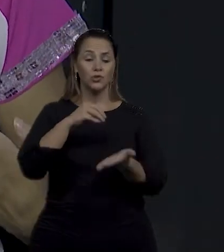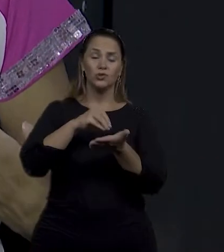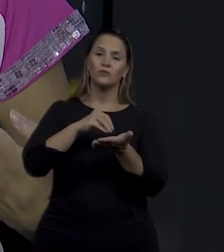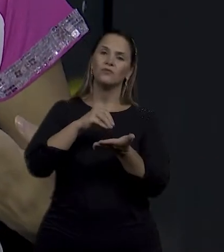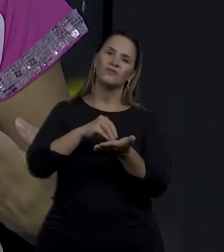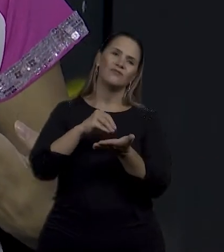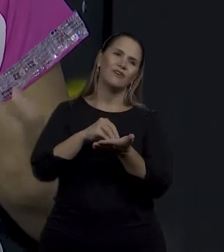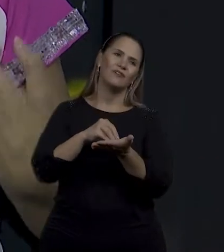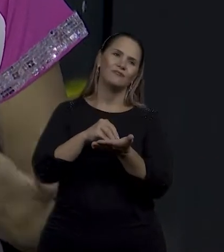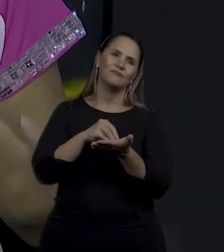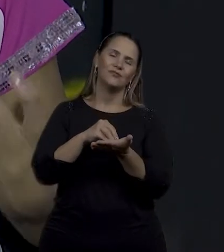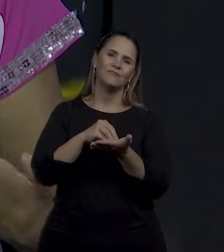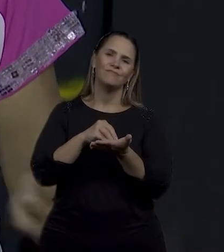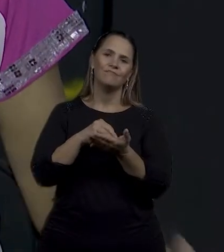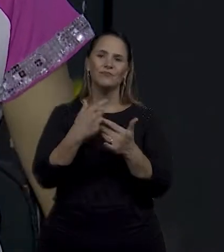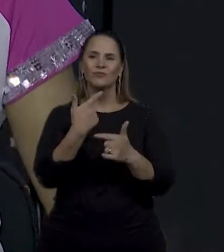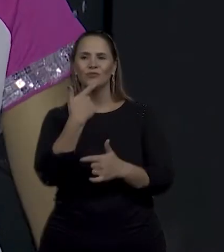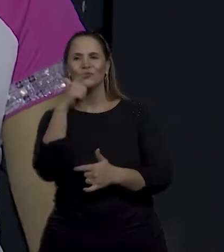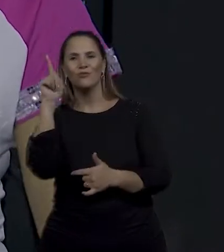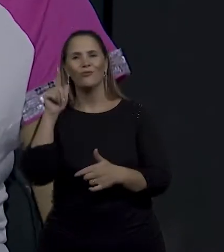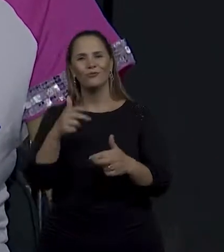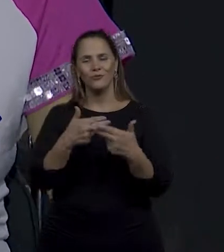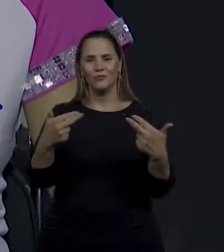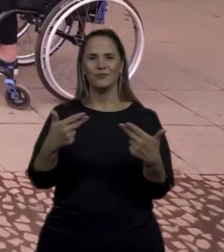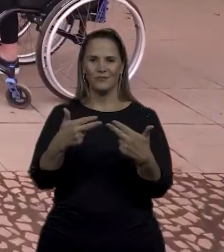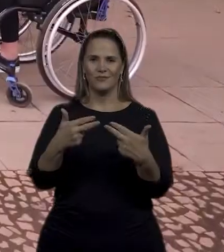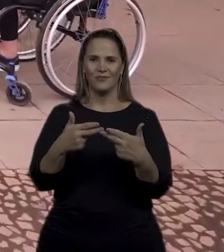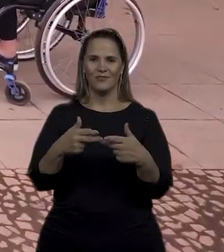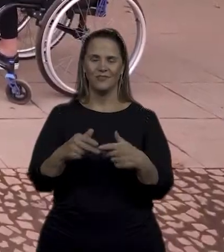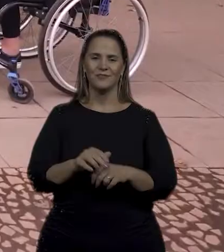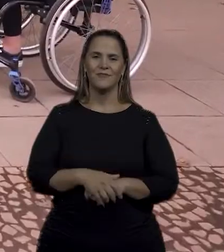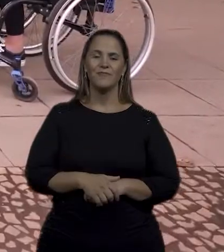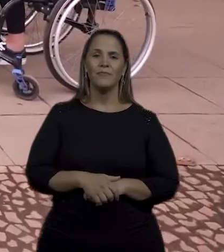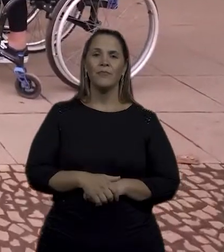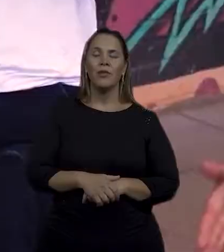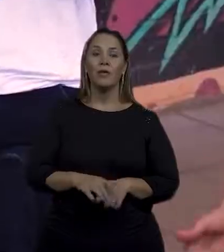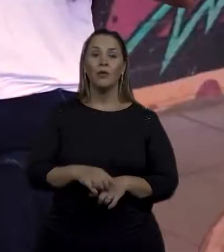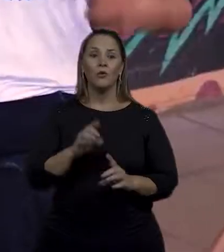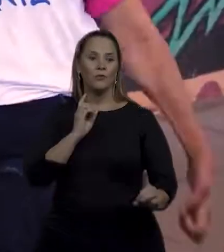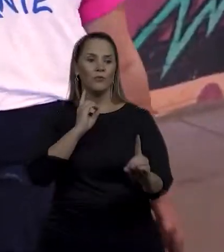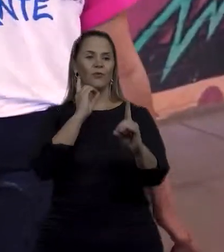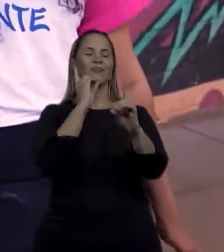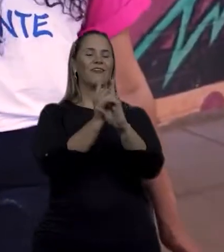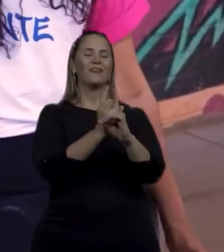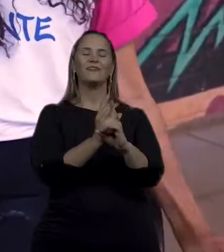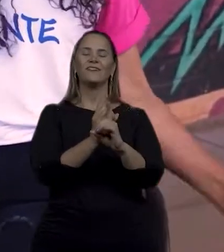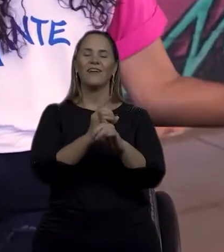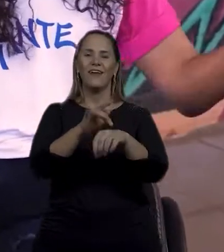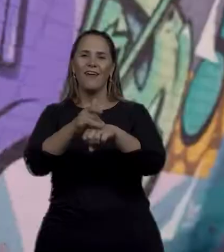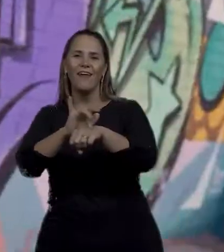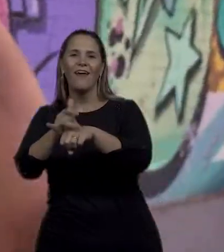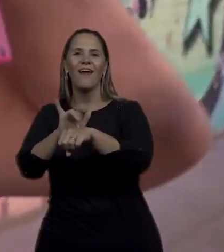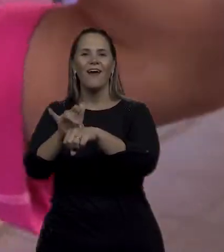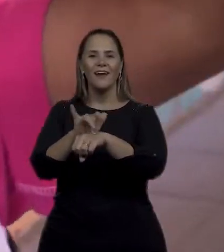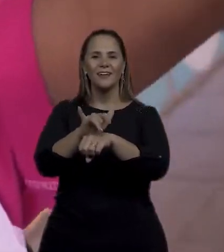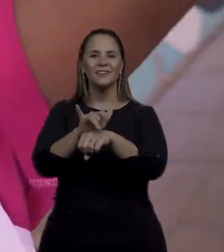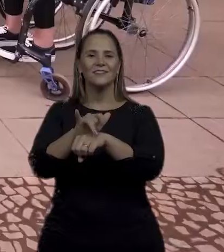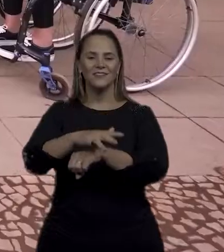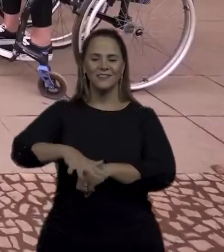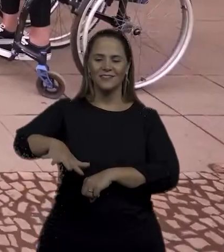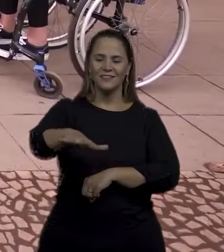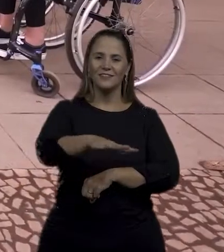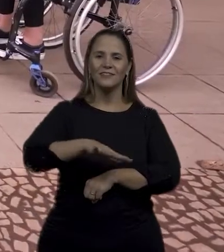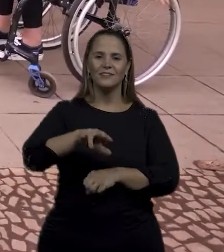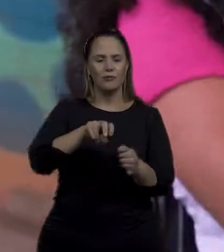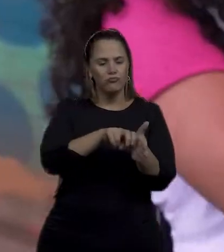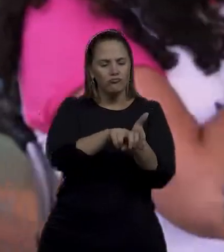assim, no meu coração, que era voltar a dançar com prazer. E quando eu descobri as danças urbanas, quando eu descobri esse desafio das